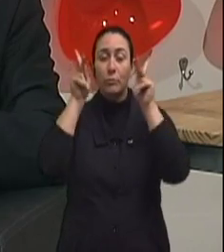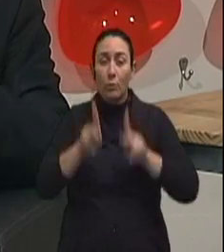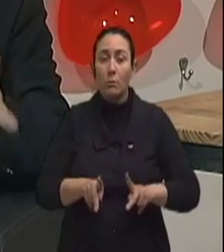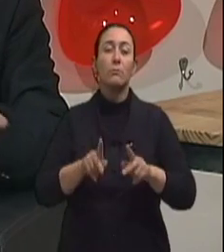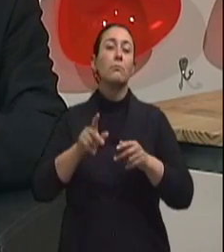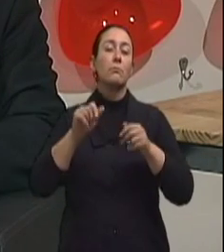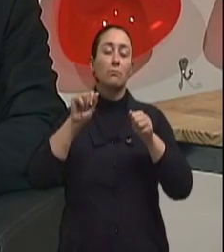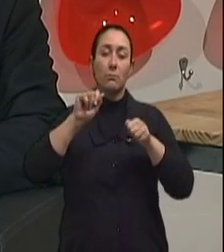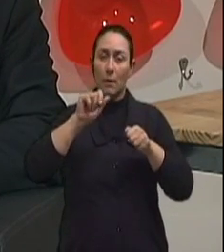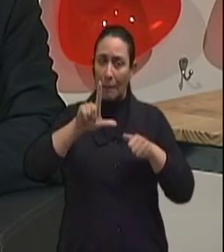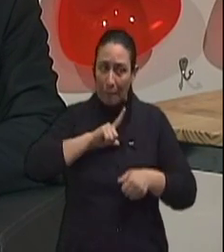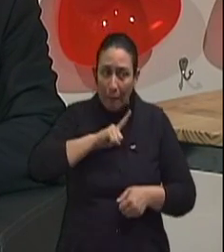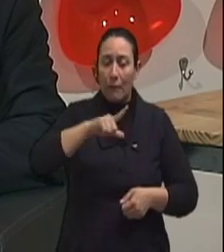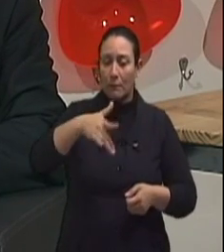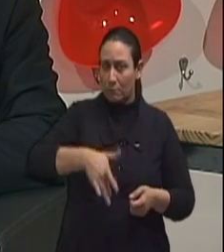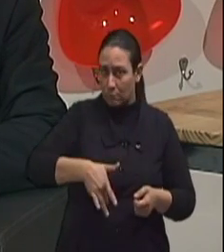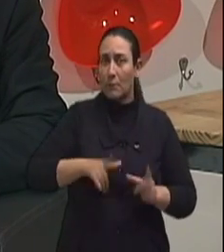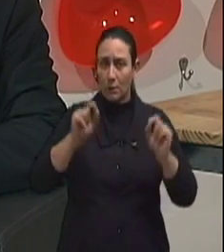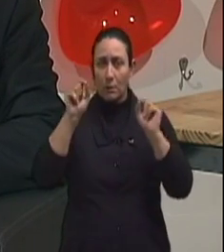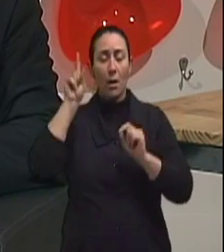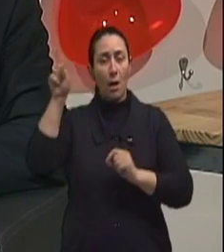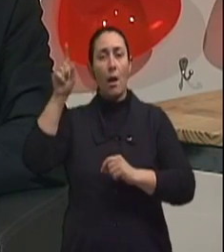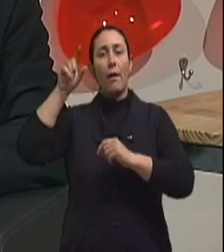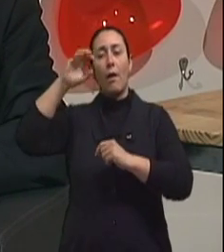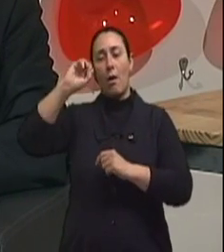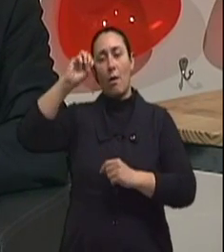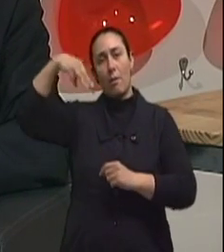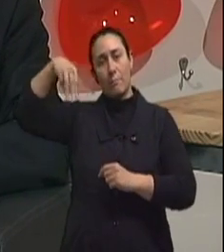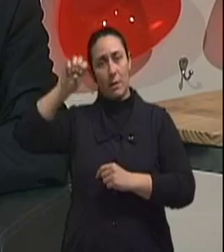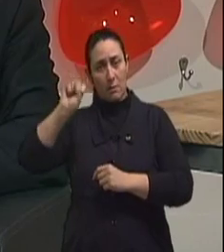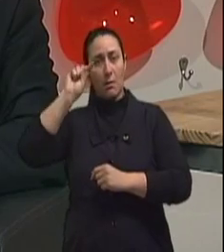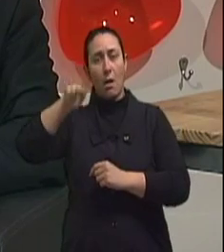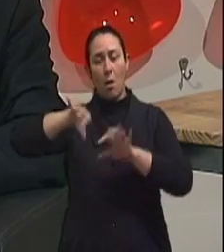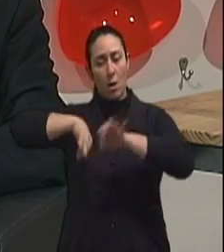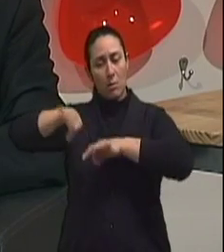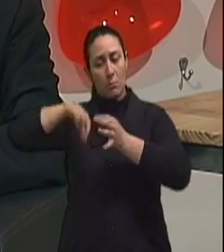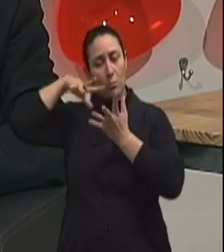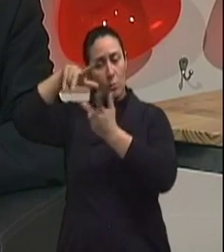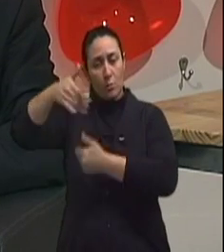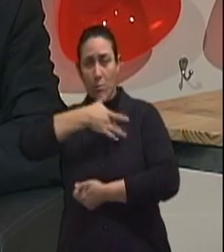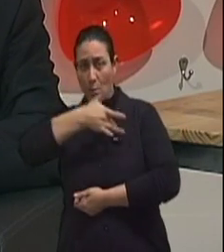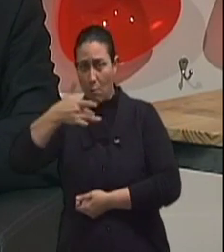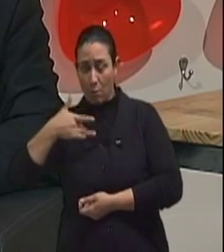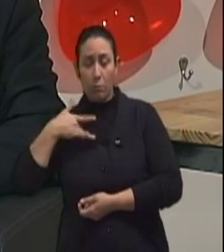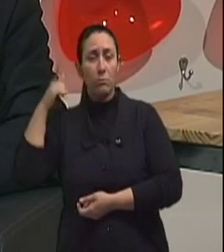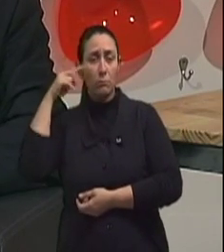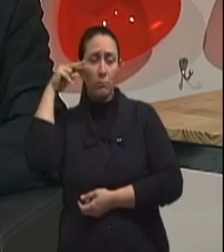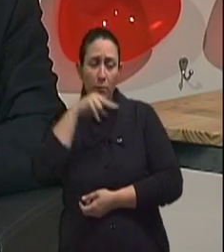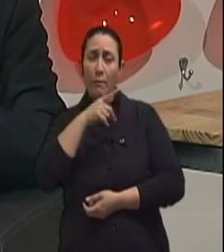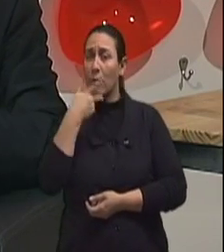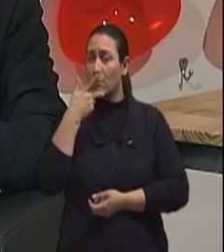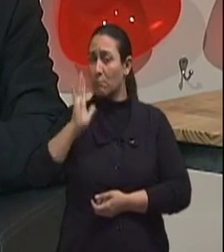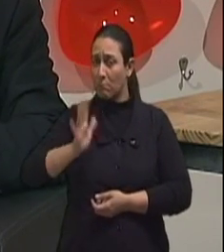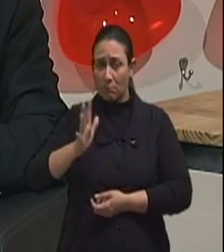acontecer dentro dessa estimativa da Organização Mundial de Saúde, é importante ressaltar que até o ano 2030, a maior parte da